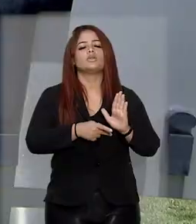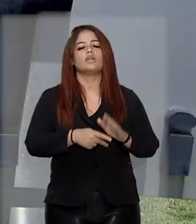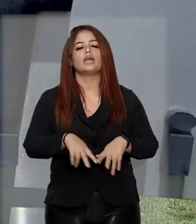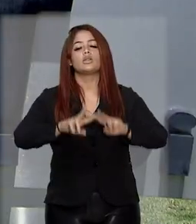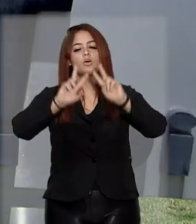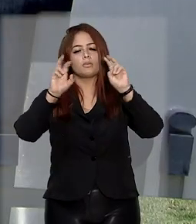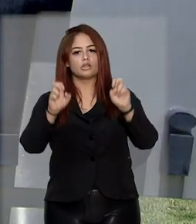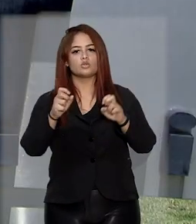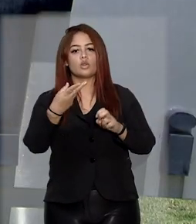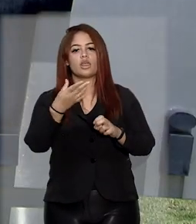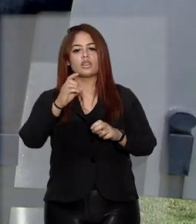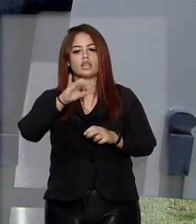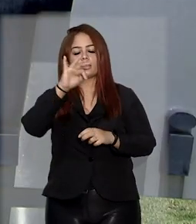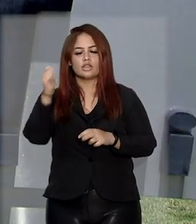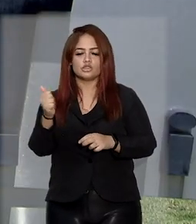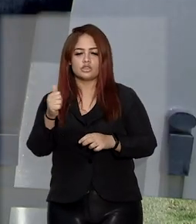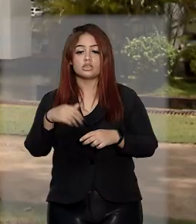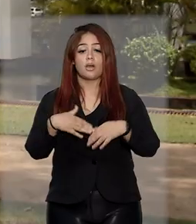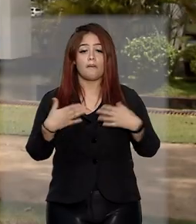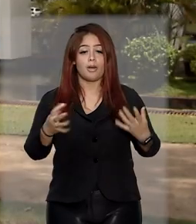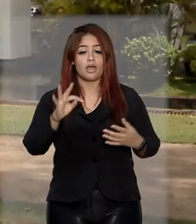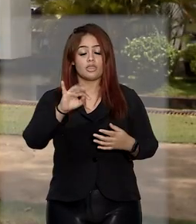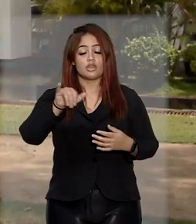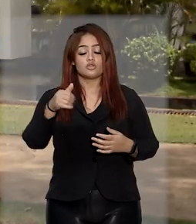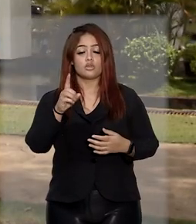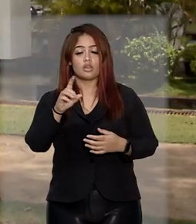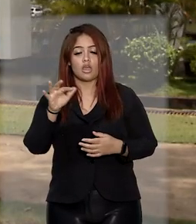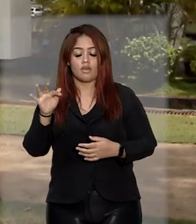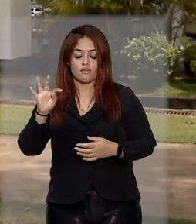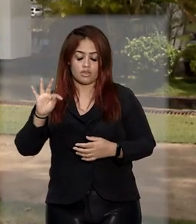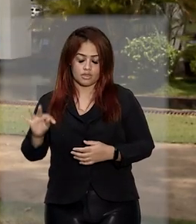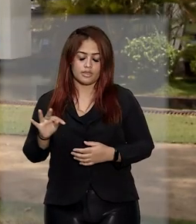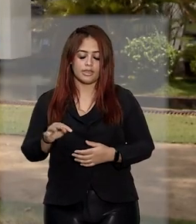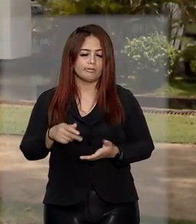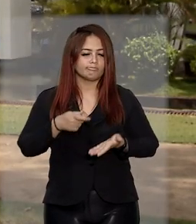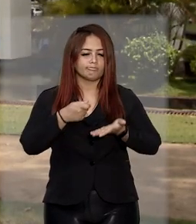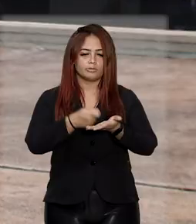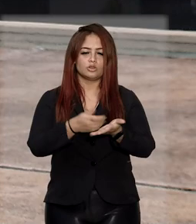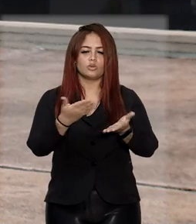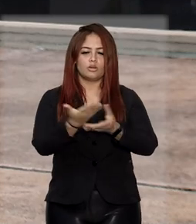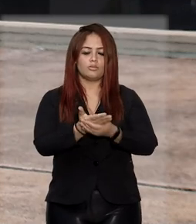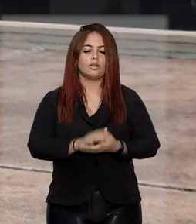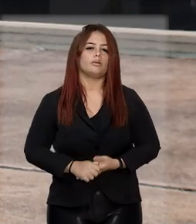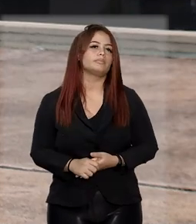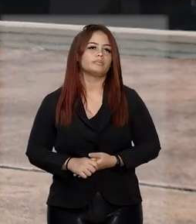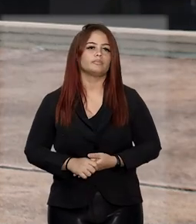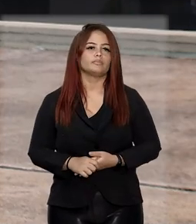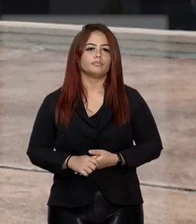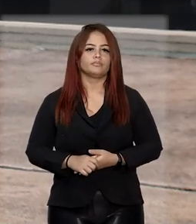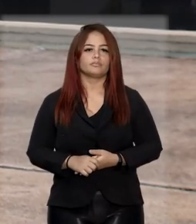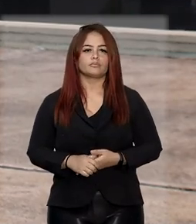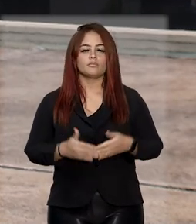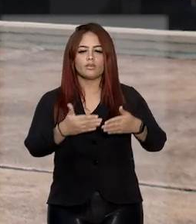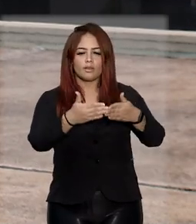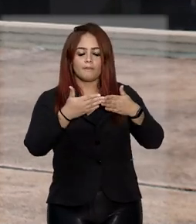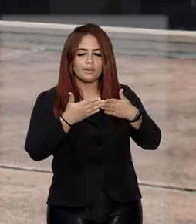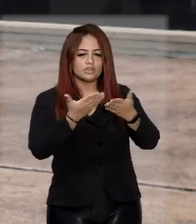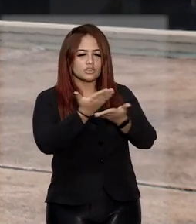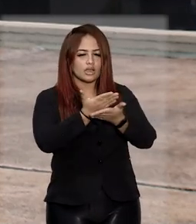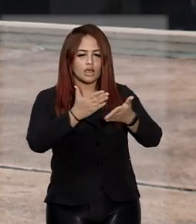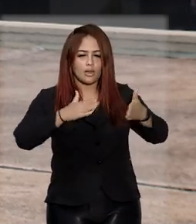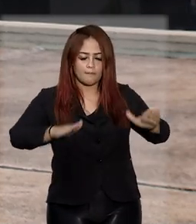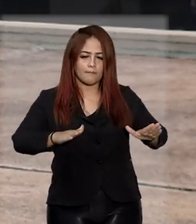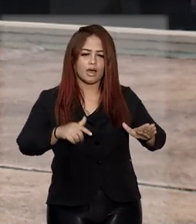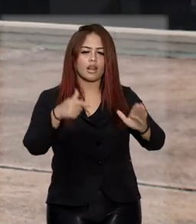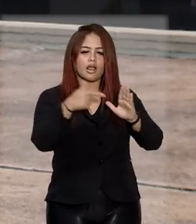dias. O Tribunal de Justiça do Distrito Federal e dos Territórios manteve a liminar. No pedido de suspensão de liminar no